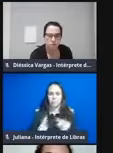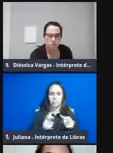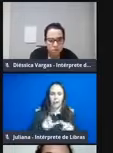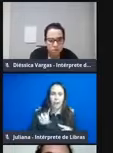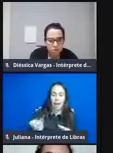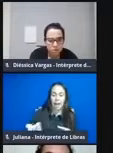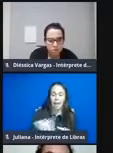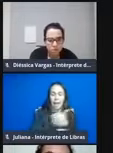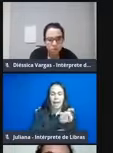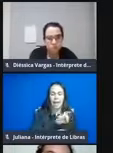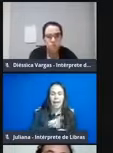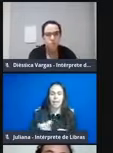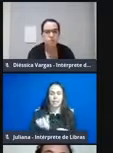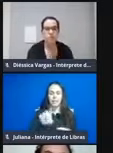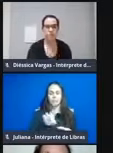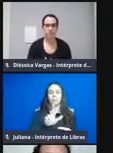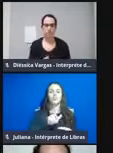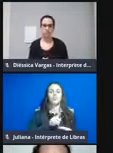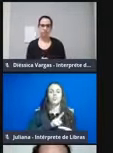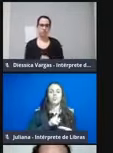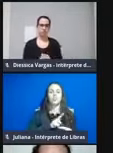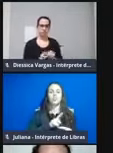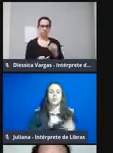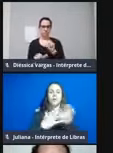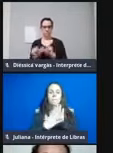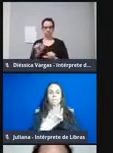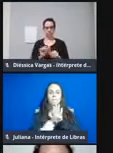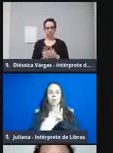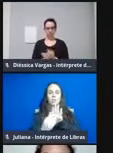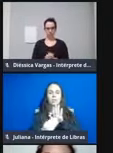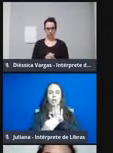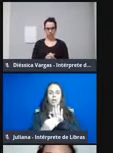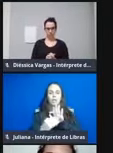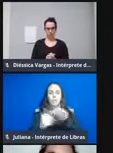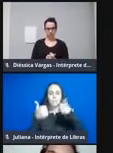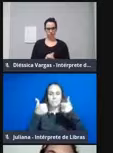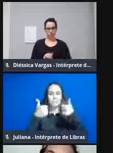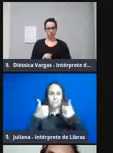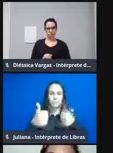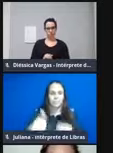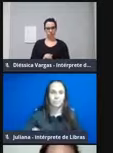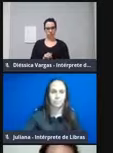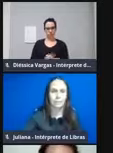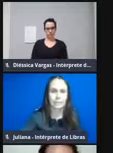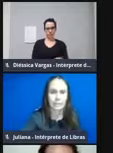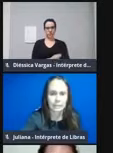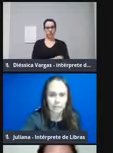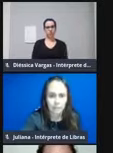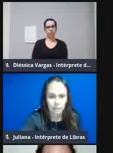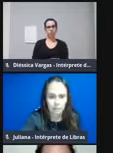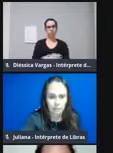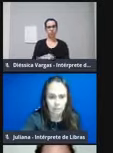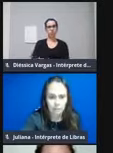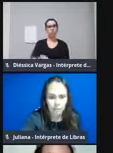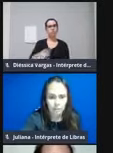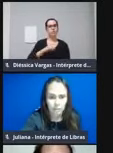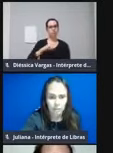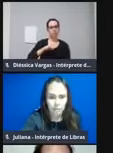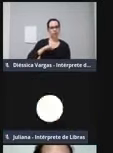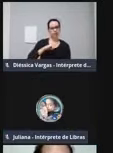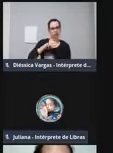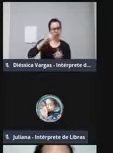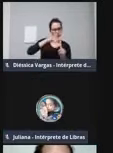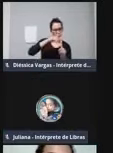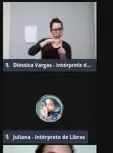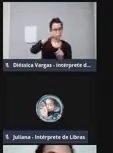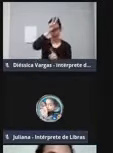modelos de insetos, e pelo menos um modelo do animal que não era um inseto. Então, foi solicitado aos